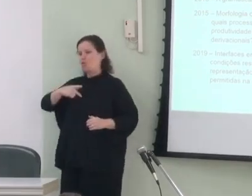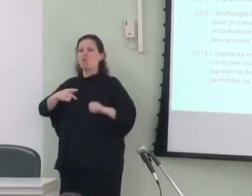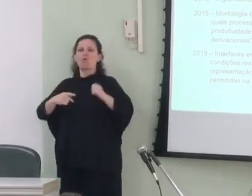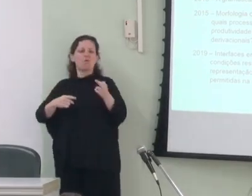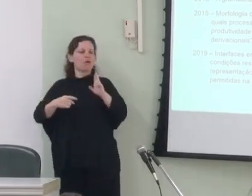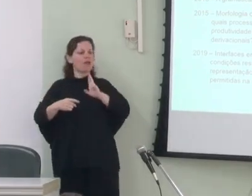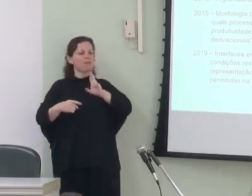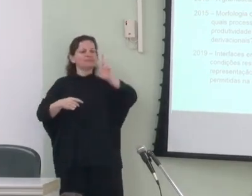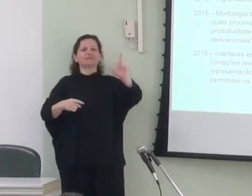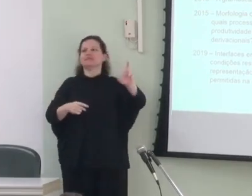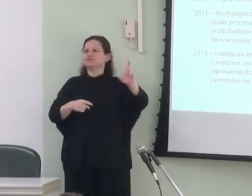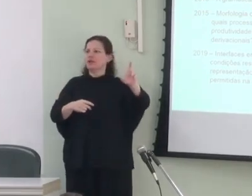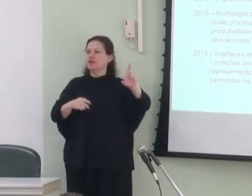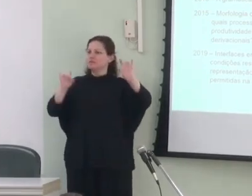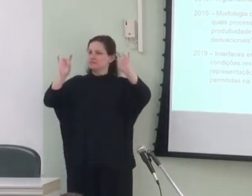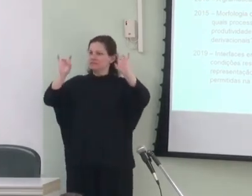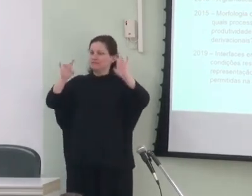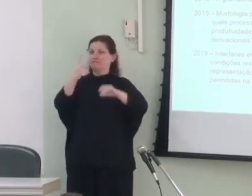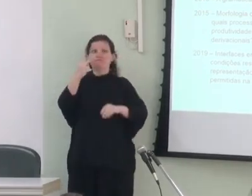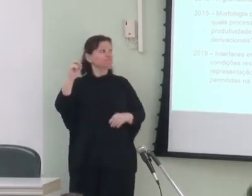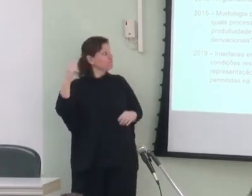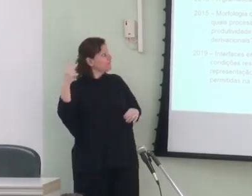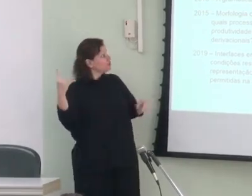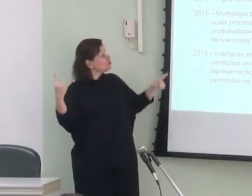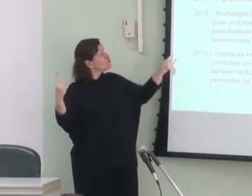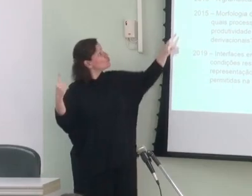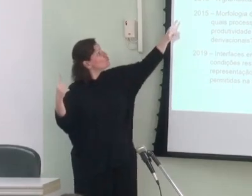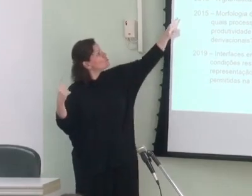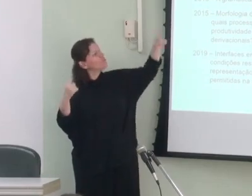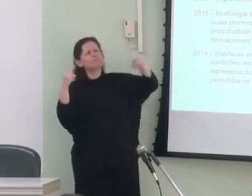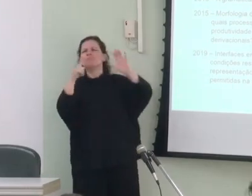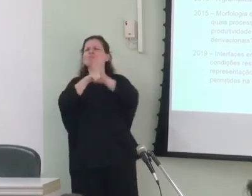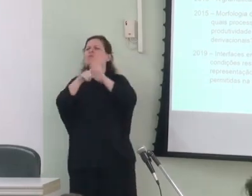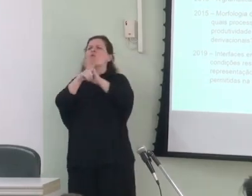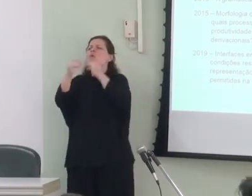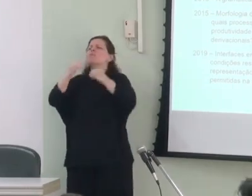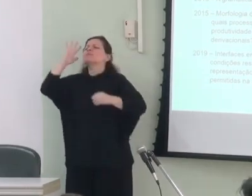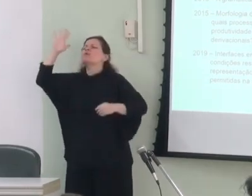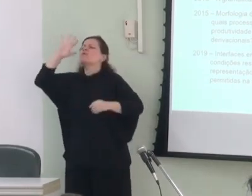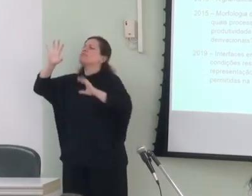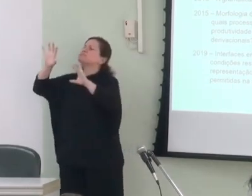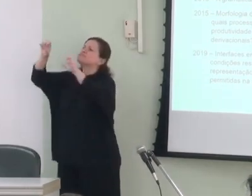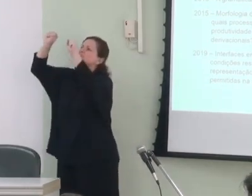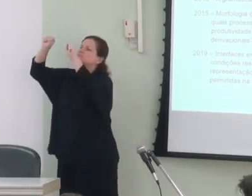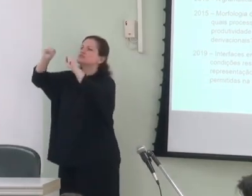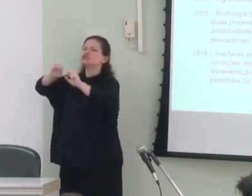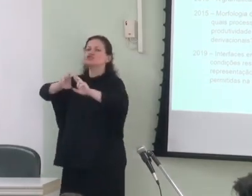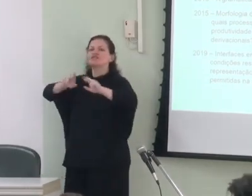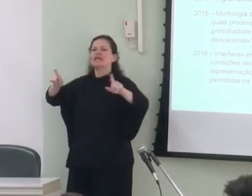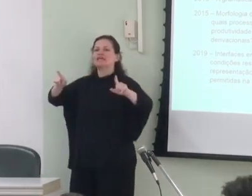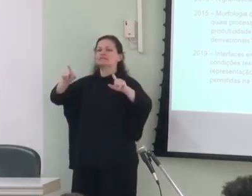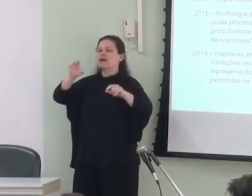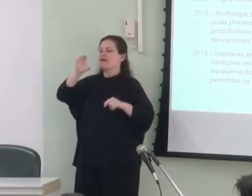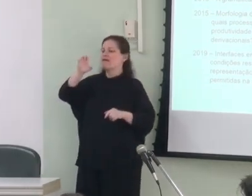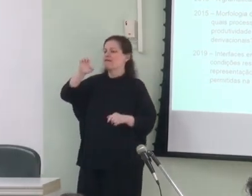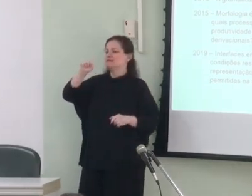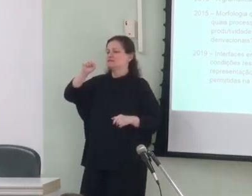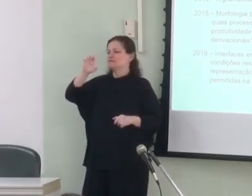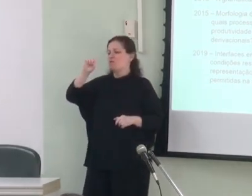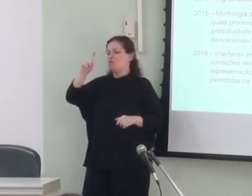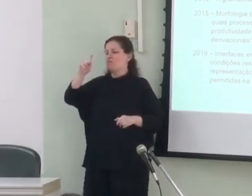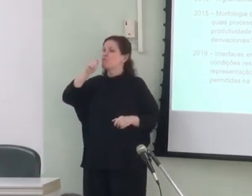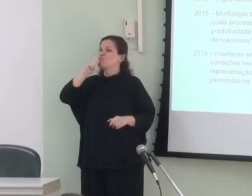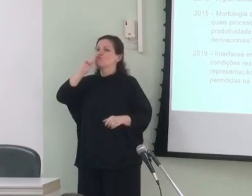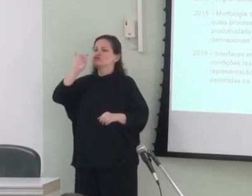específica. Então, em 2021, se perguntou como a teoria capta as diferenças de escopo, não apenas